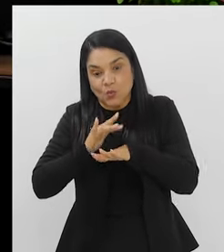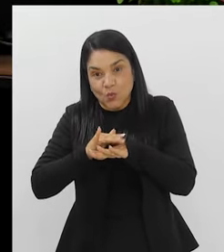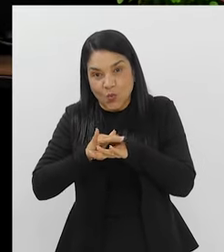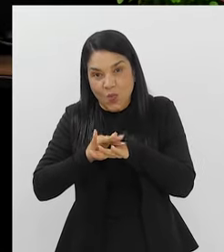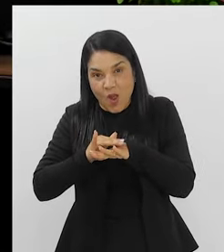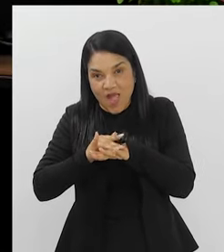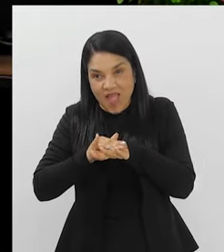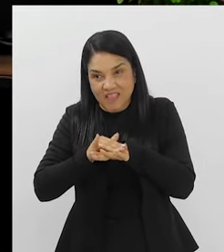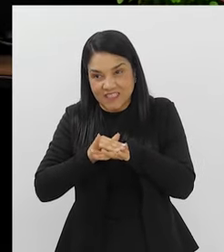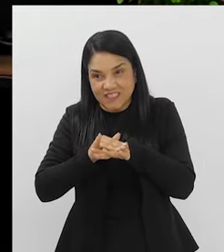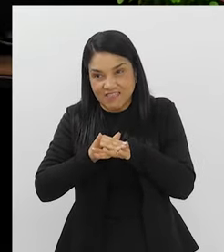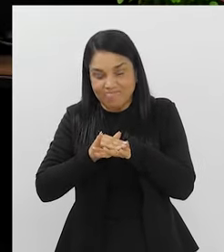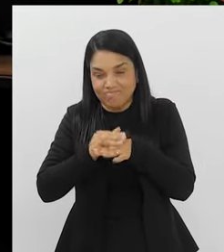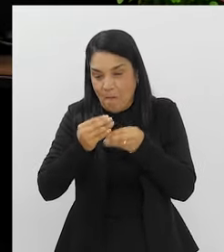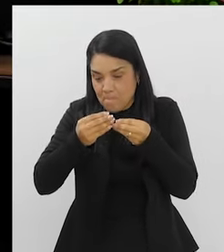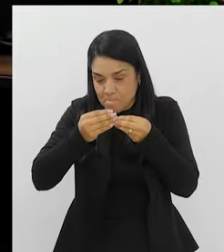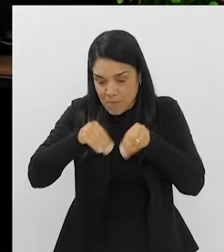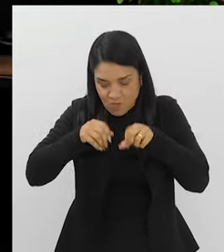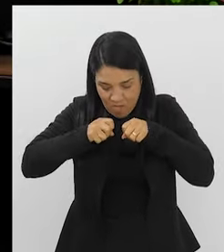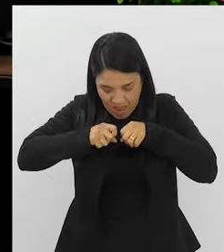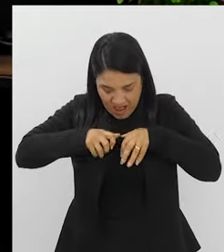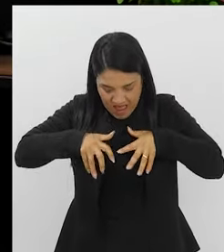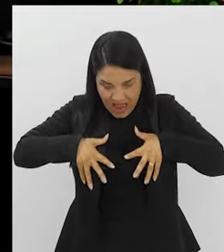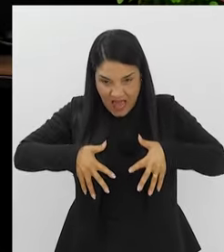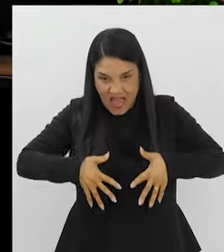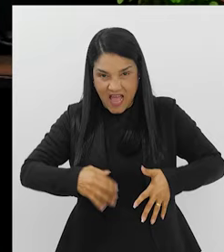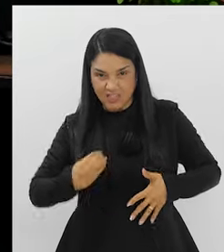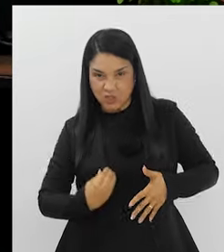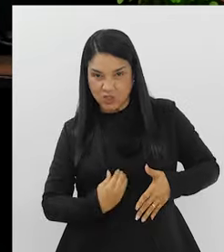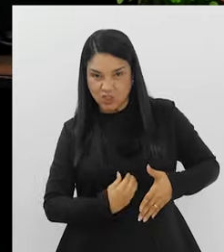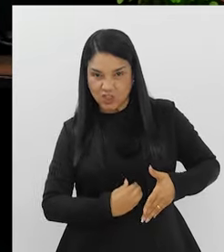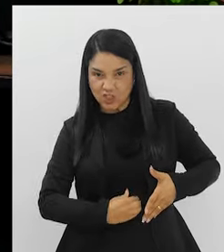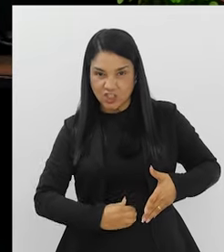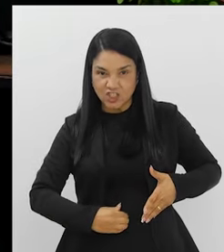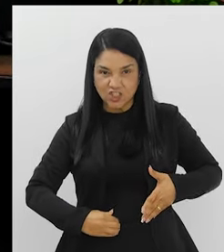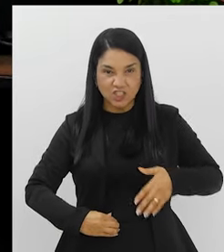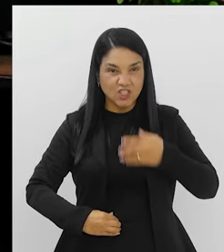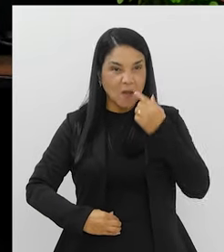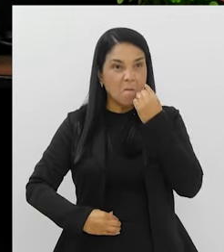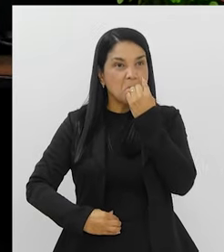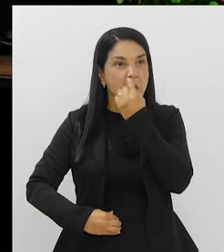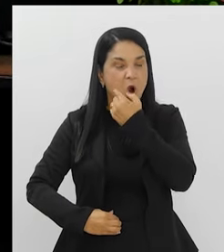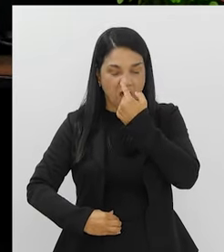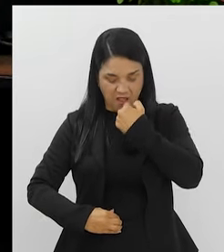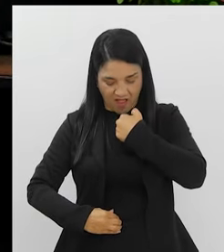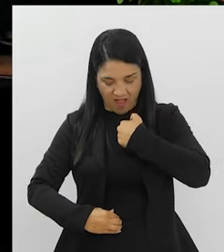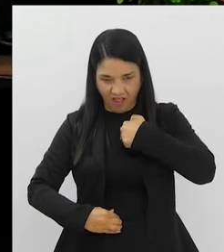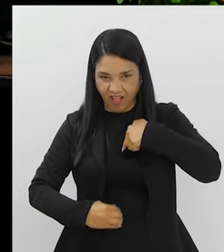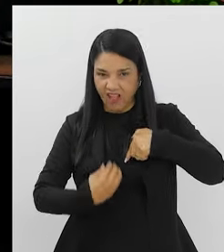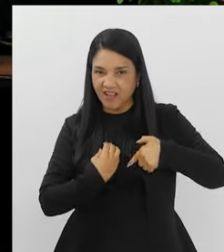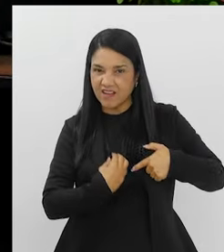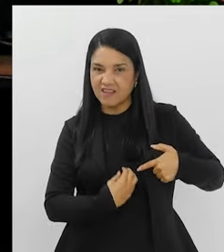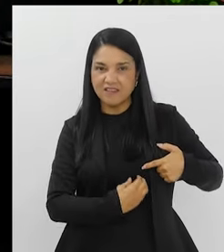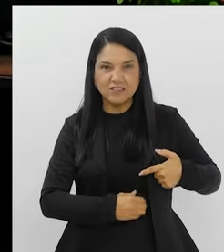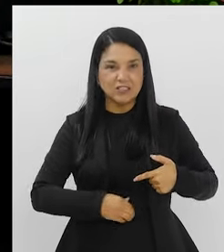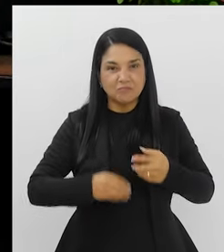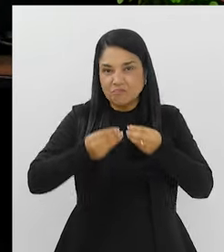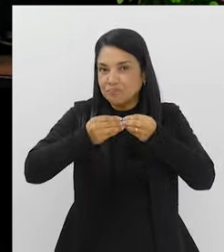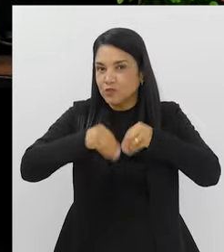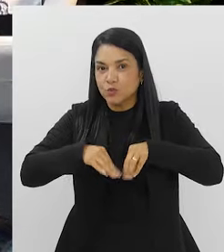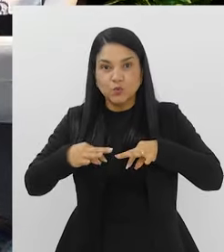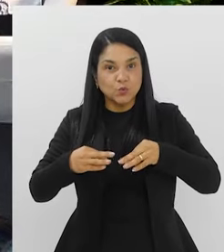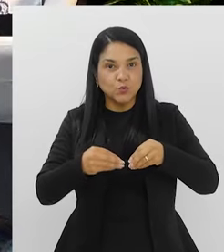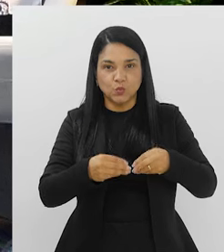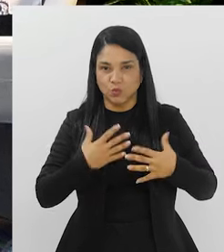ataca todo o trato gastrointestinal, da boca ao ângulos. É um sofrimento muito grande. É um sofrimento, é um sofrimento.